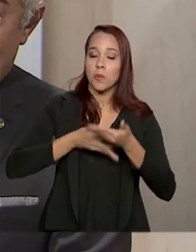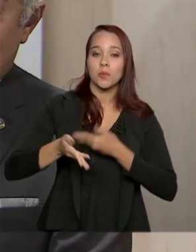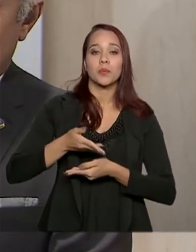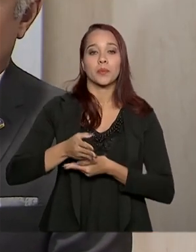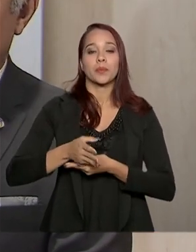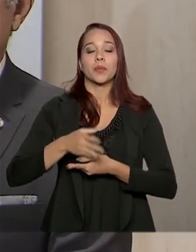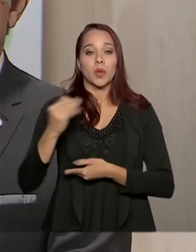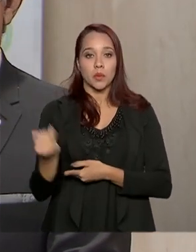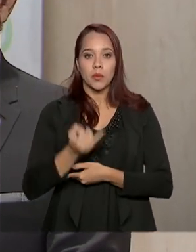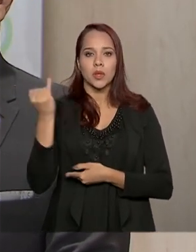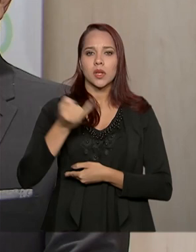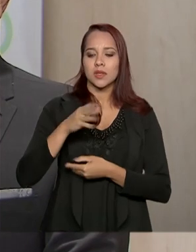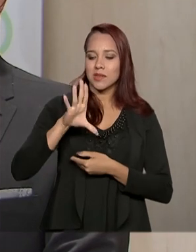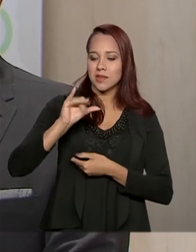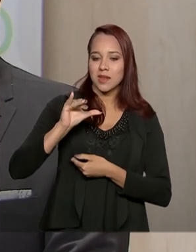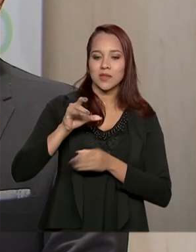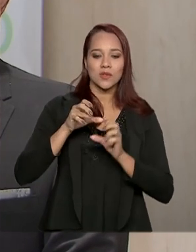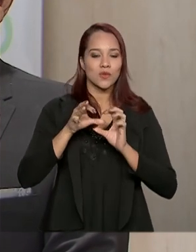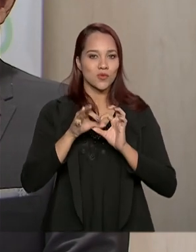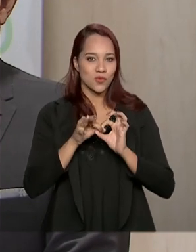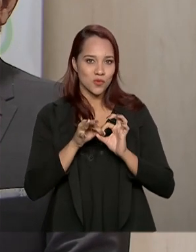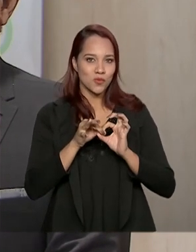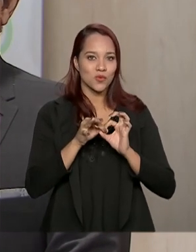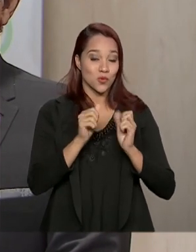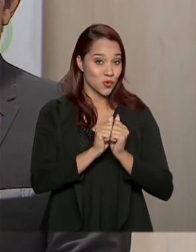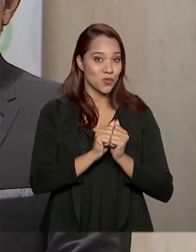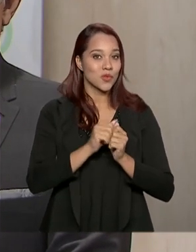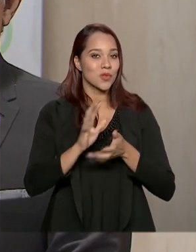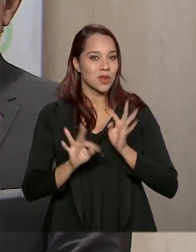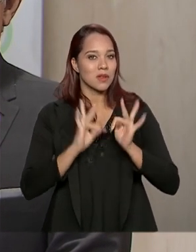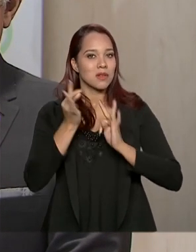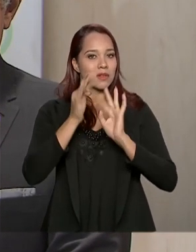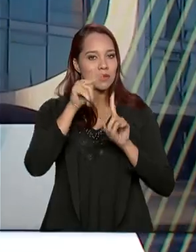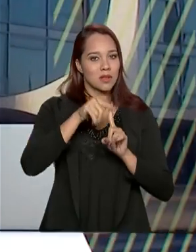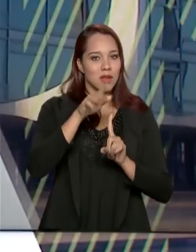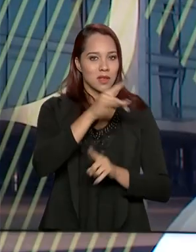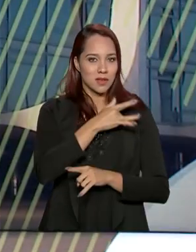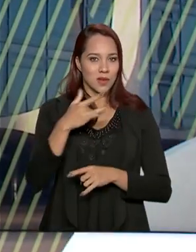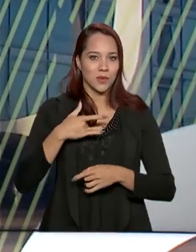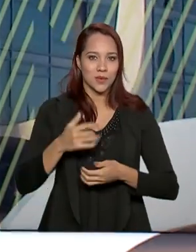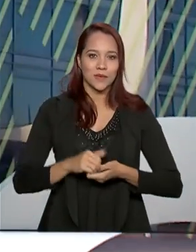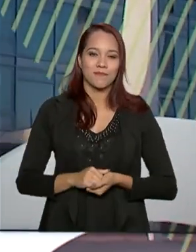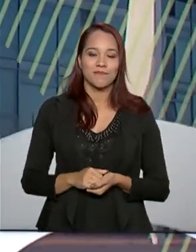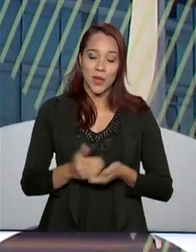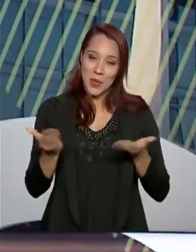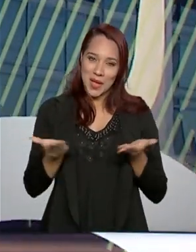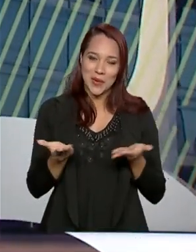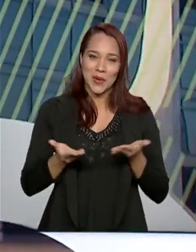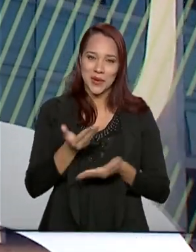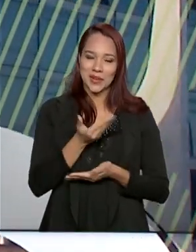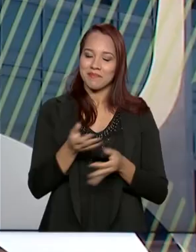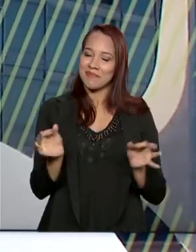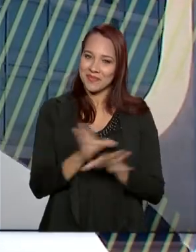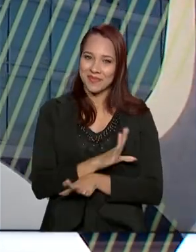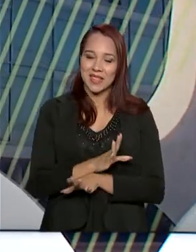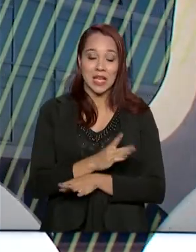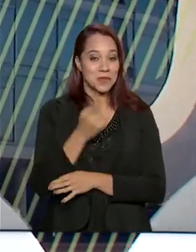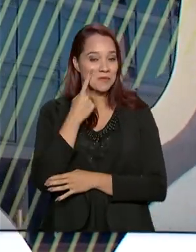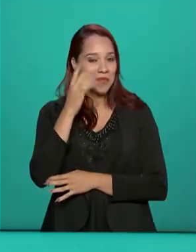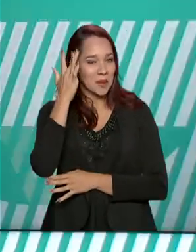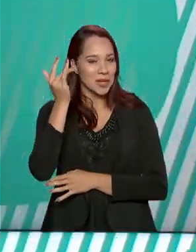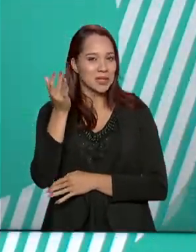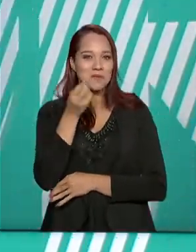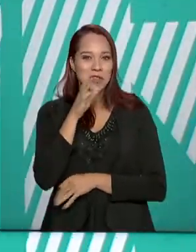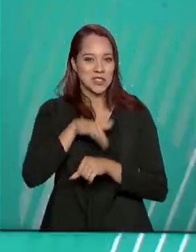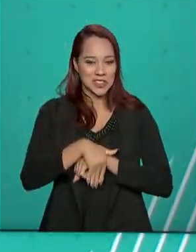a ciência e tecnologia aplicada à saúde. Esta edição termina aqui. Nos vemos amanhã.